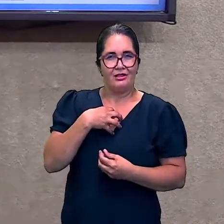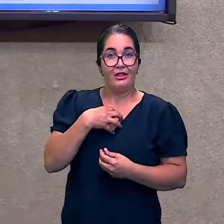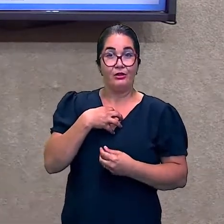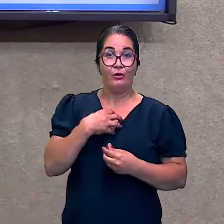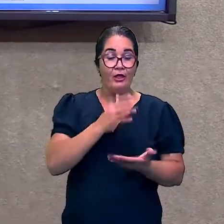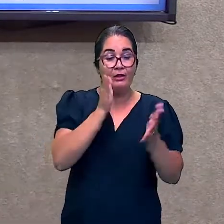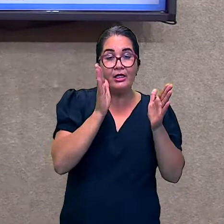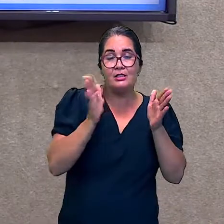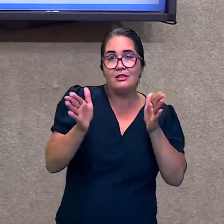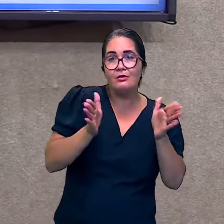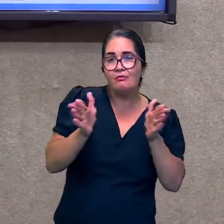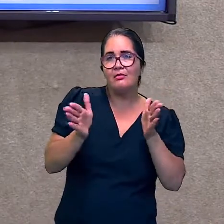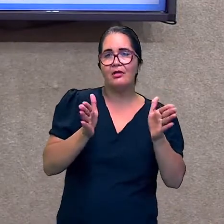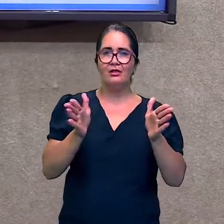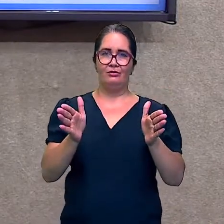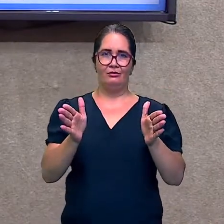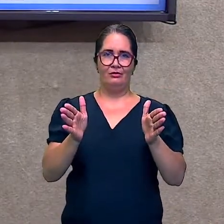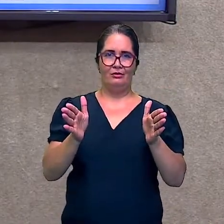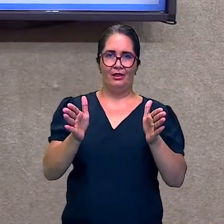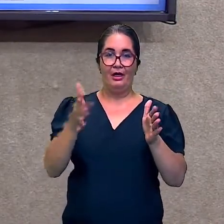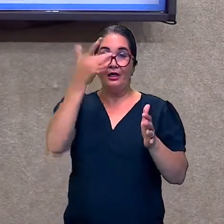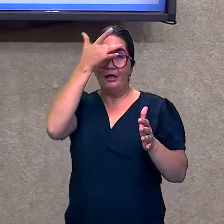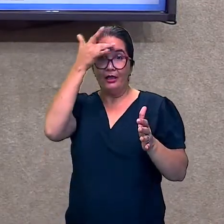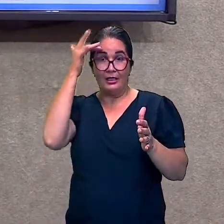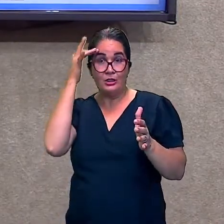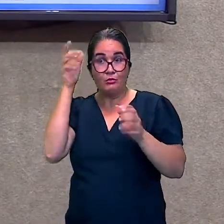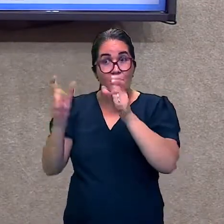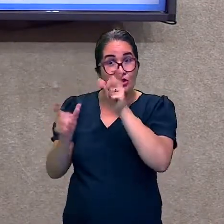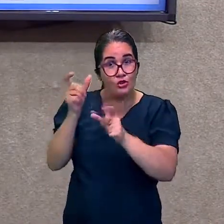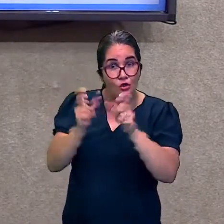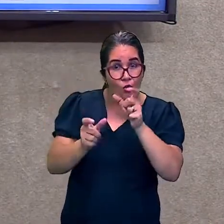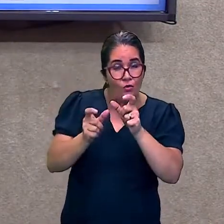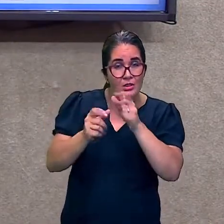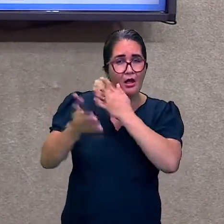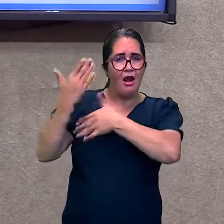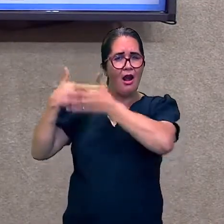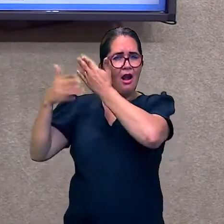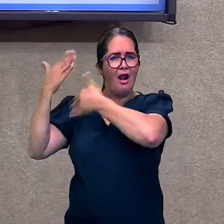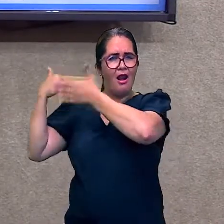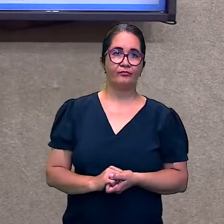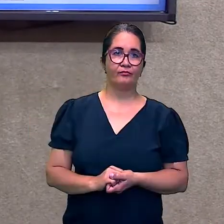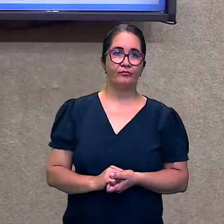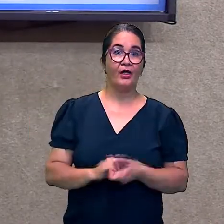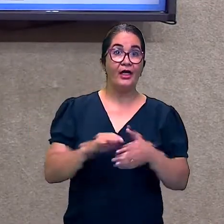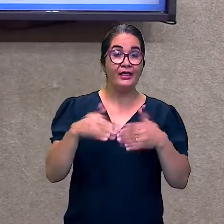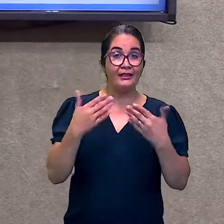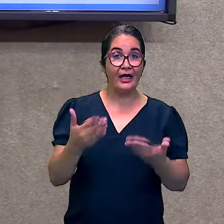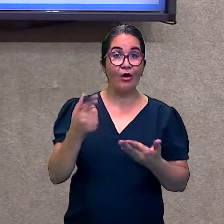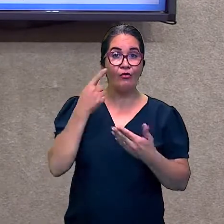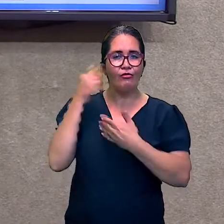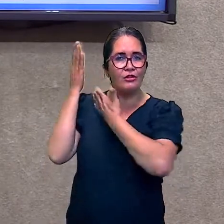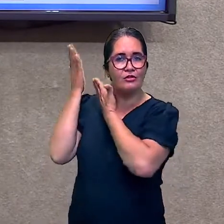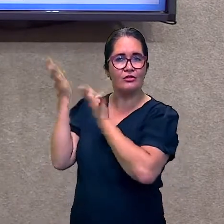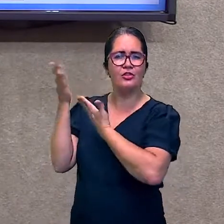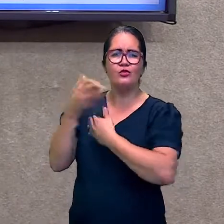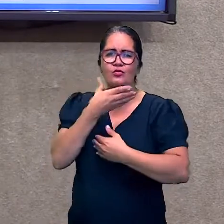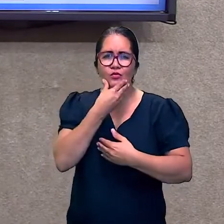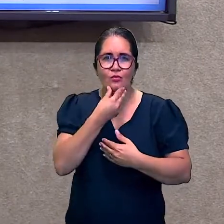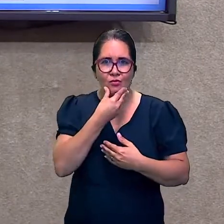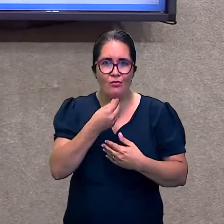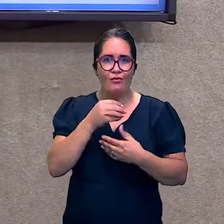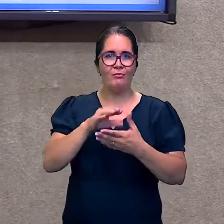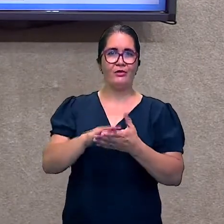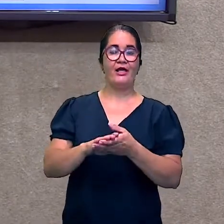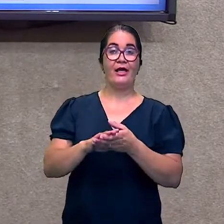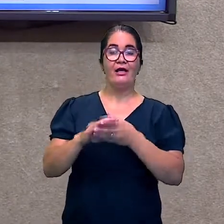Foi através da ciência. E por Galileu. Galileu Galilei. Foi